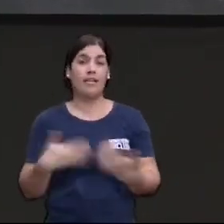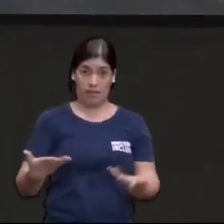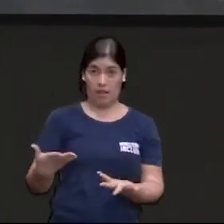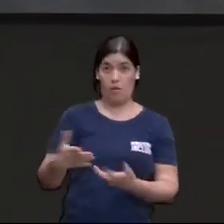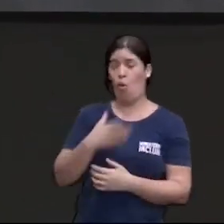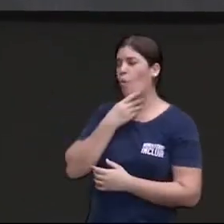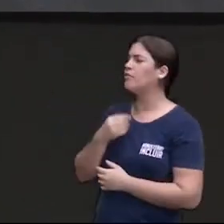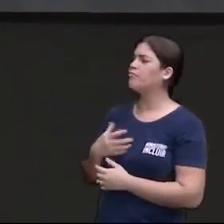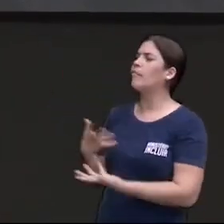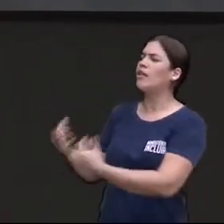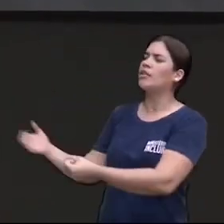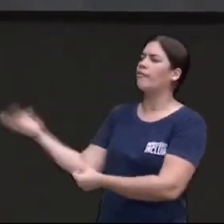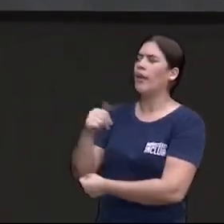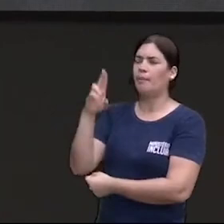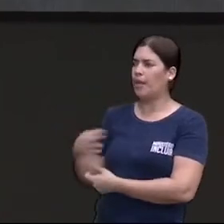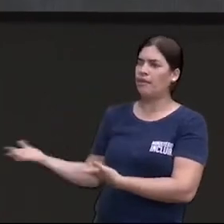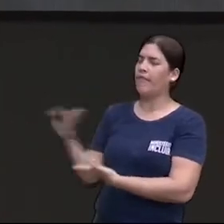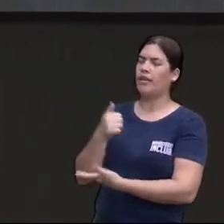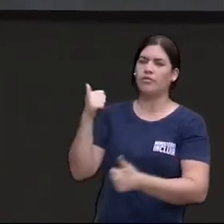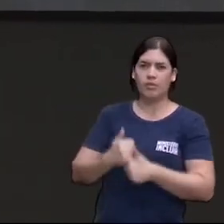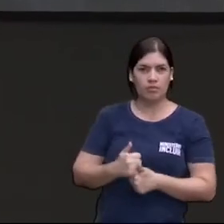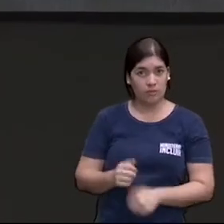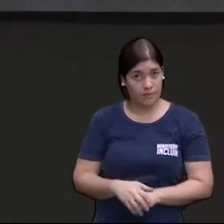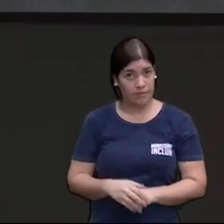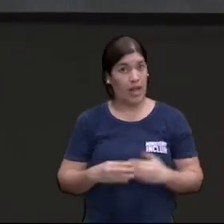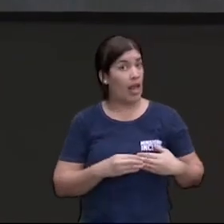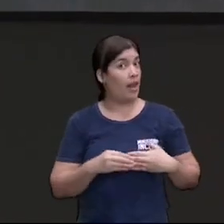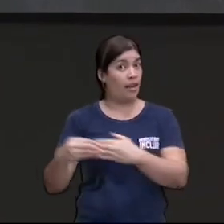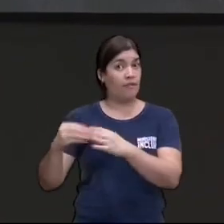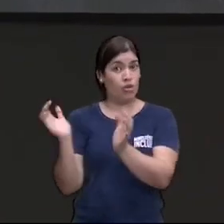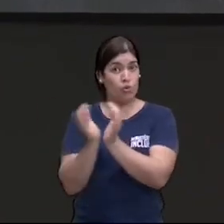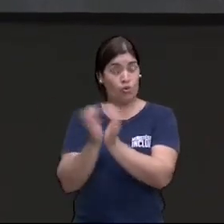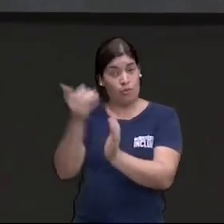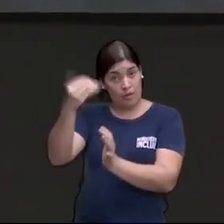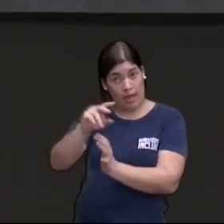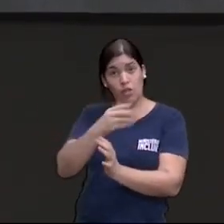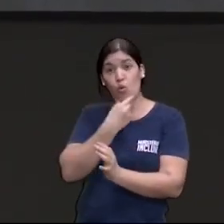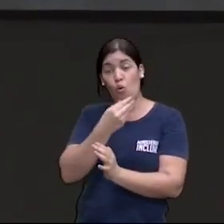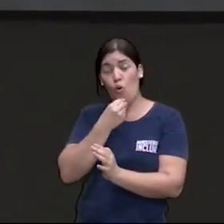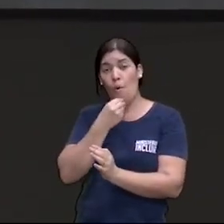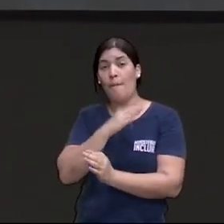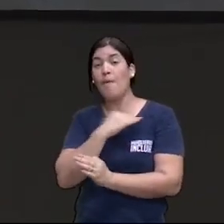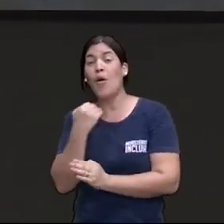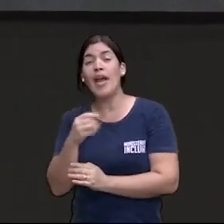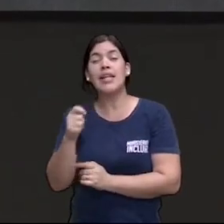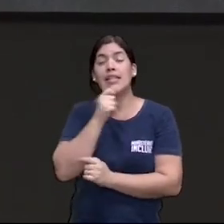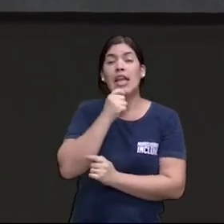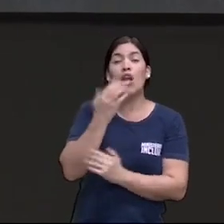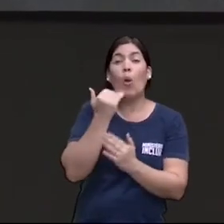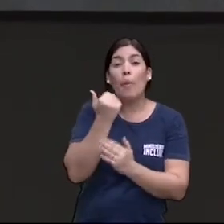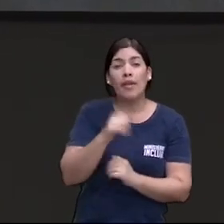trancadas lá num quarto lá pra morrer lá sem comida quinze dias depois